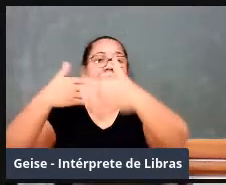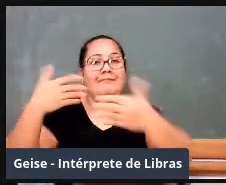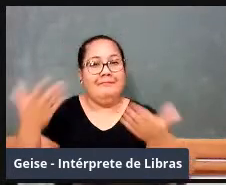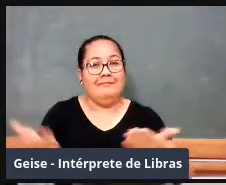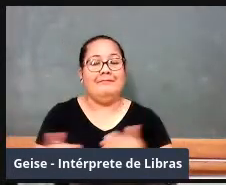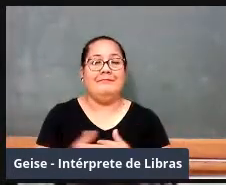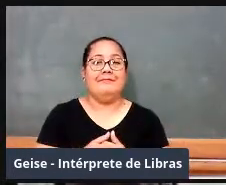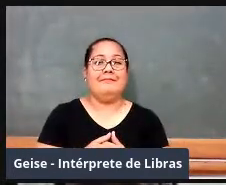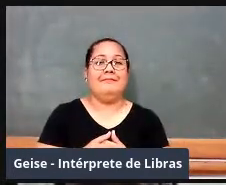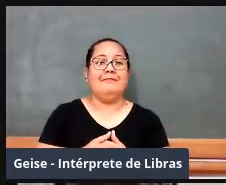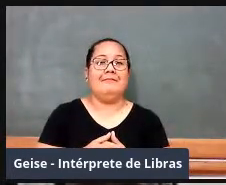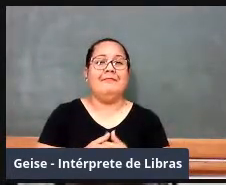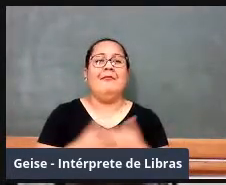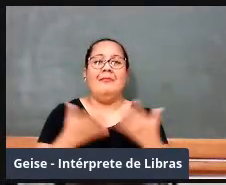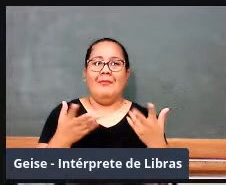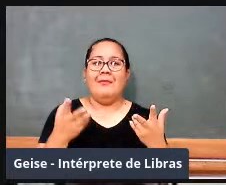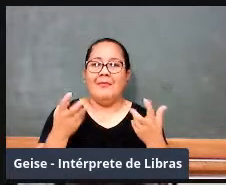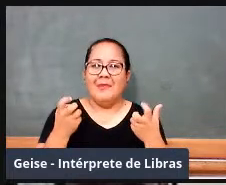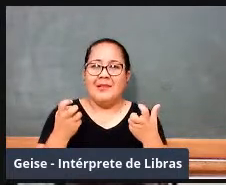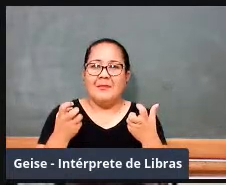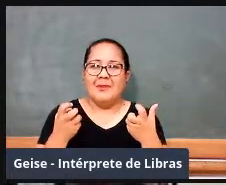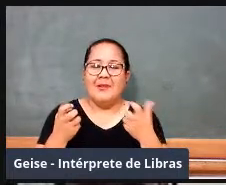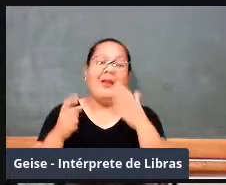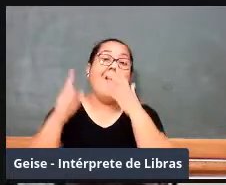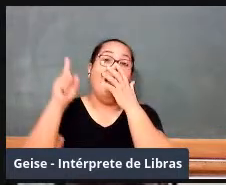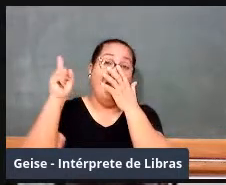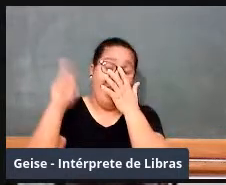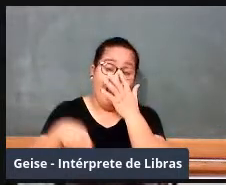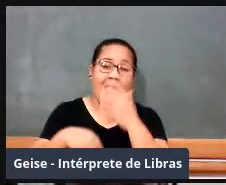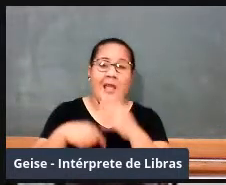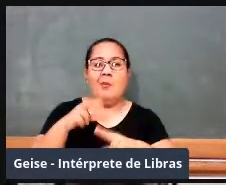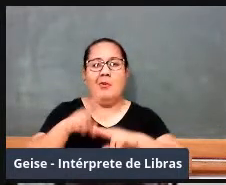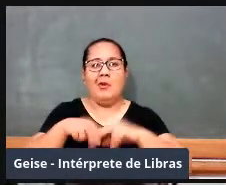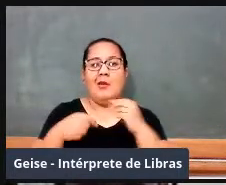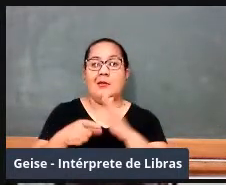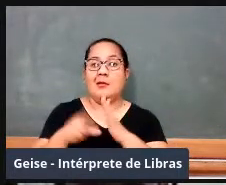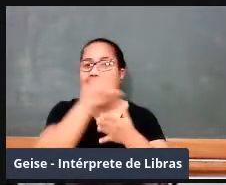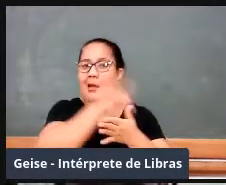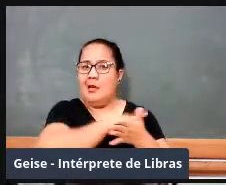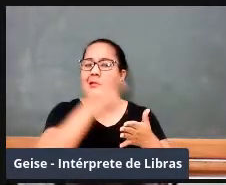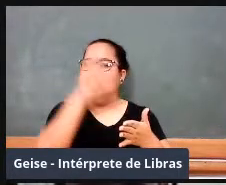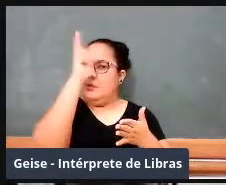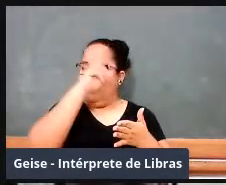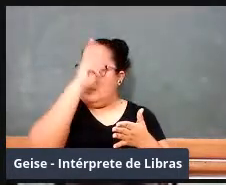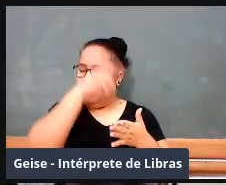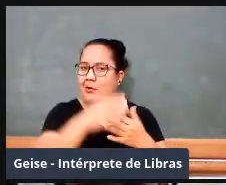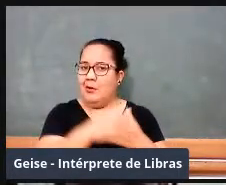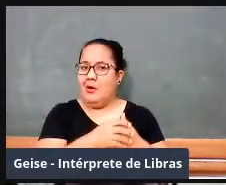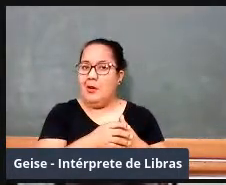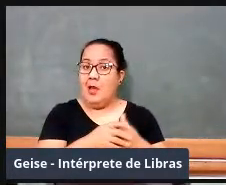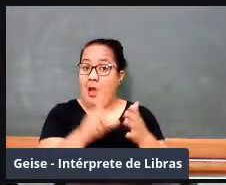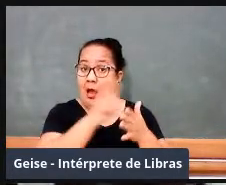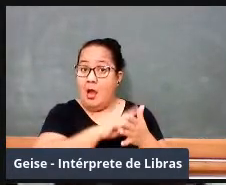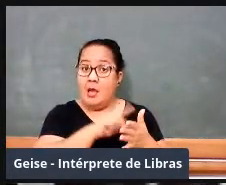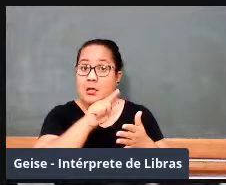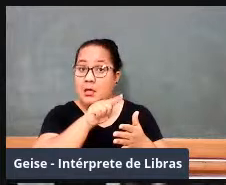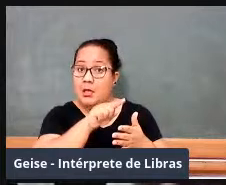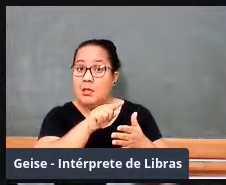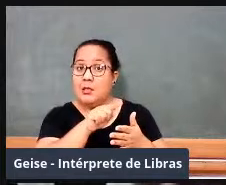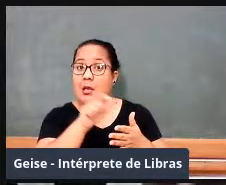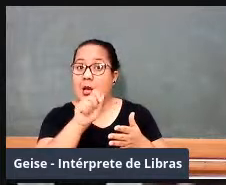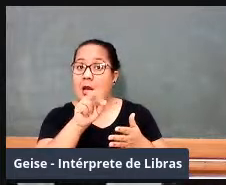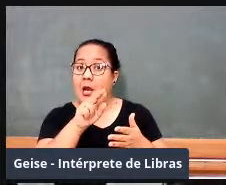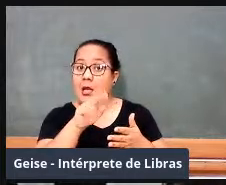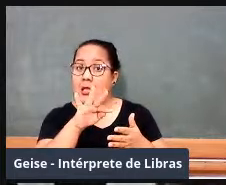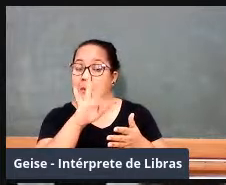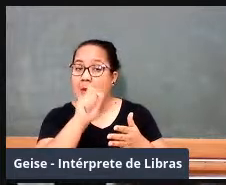Então, mas só reforçando, quando o professor ensinava aritmética, ele ensinava tudo aritmeticamente, a mesma coisa de